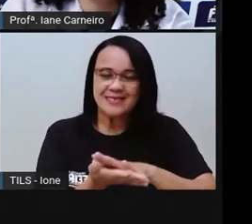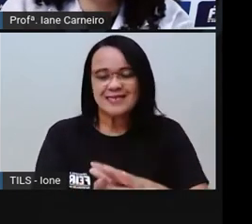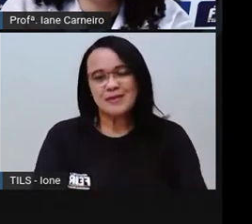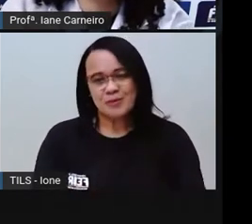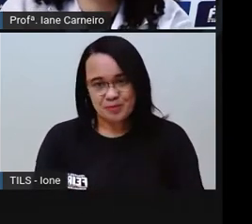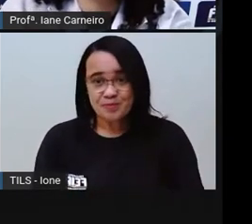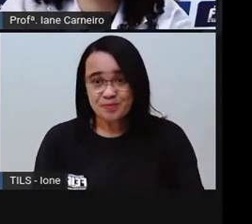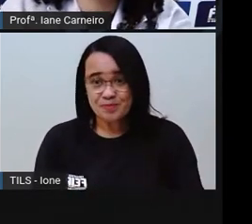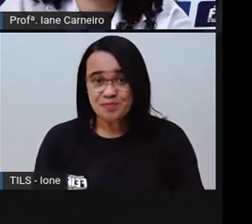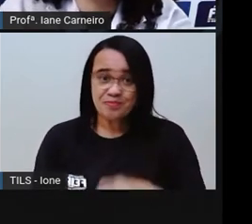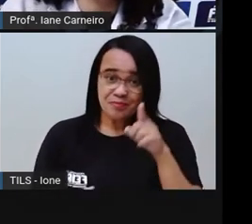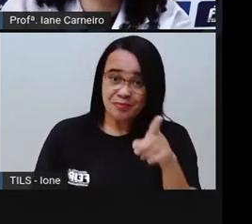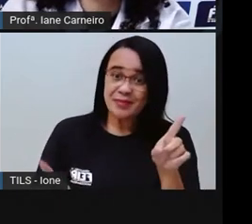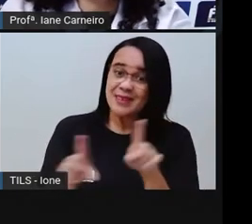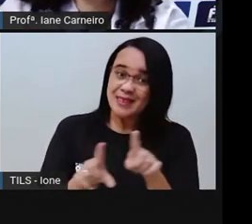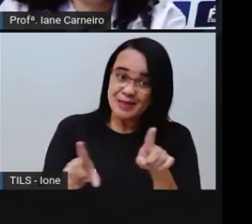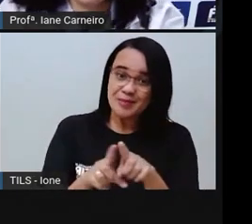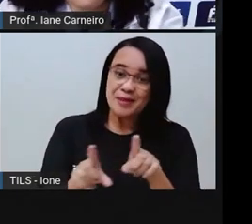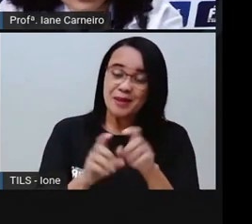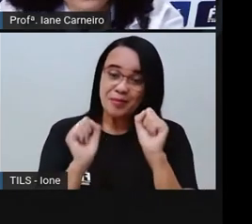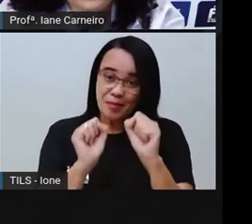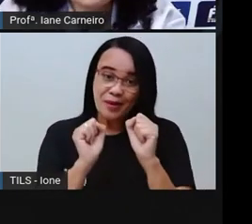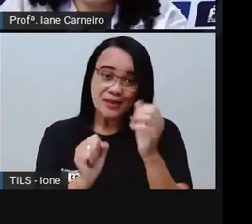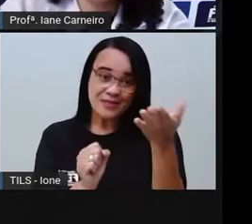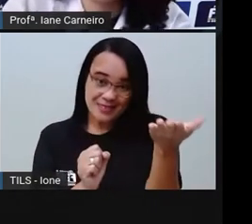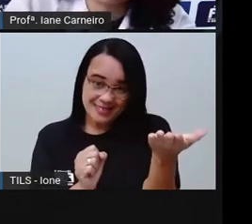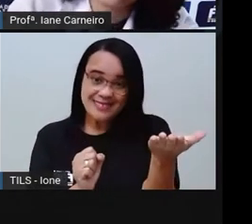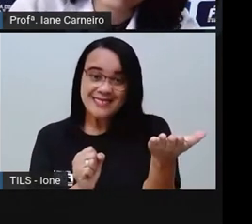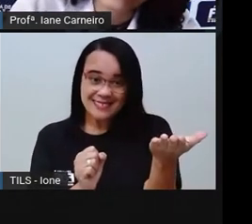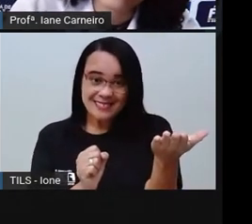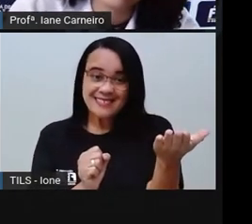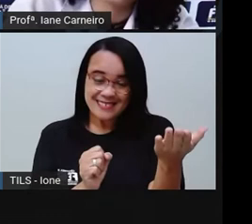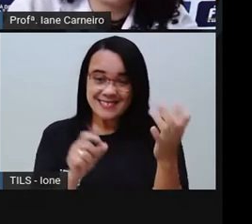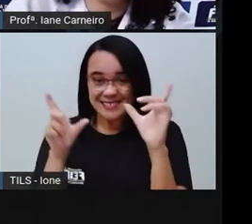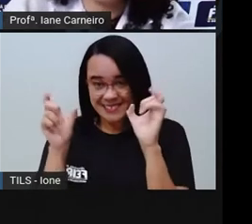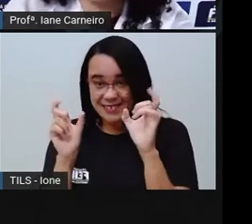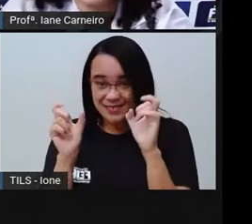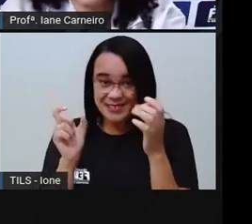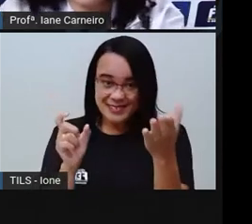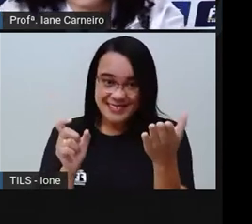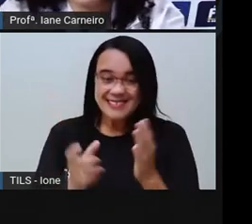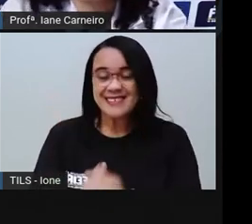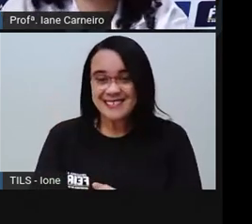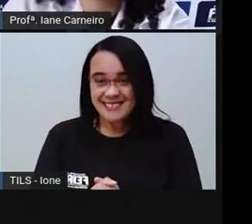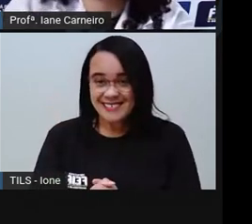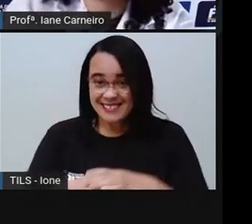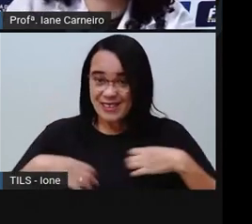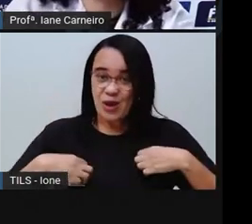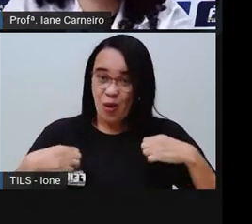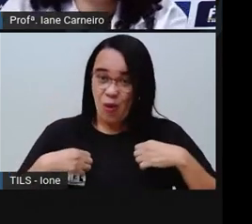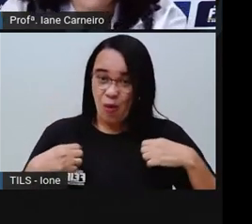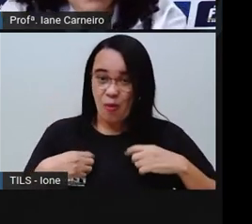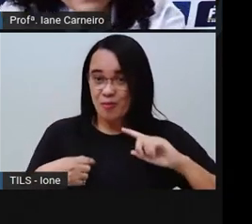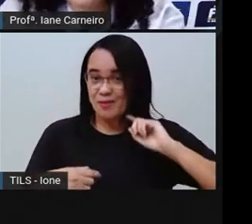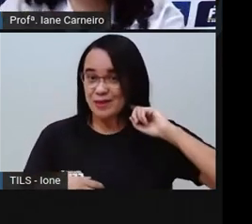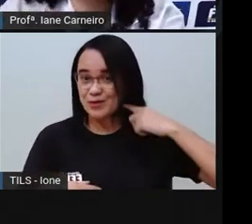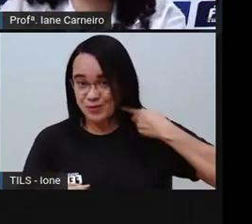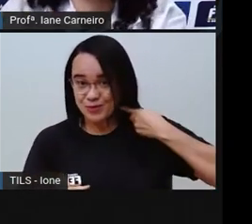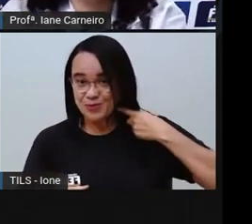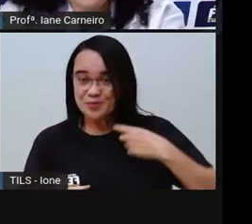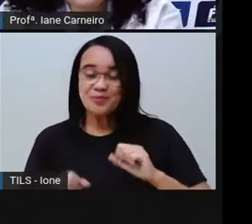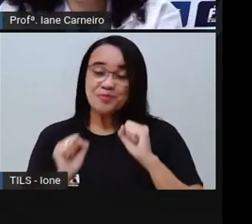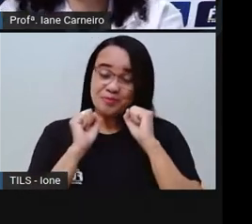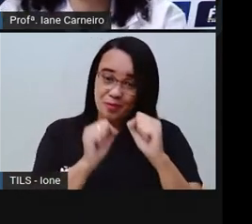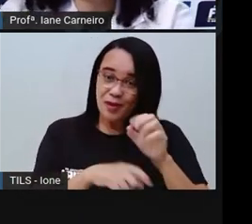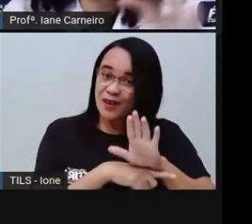Outra coisa, ó, ajudar com a roupa suja, né? Então, se você não sabe lavar na mão, né? Ou na sua casa não tem máquina, você